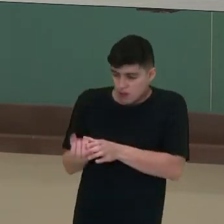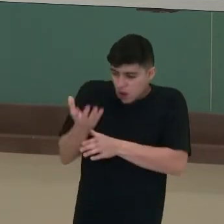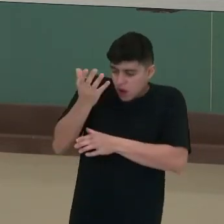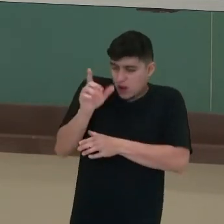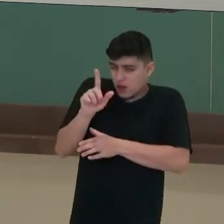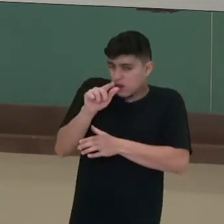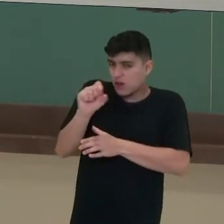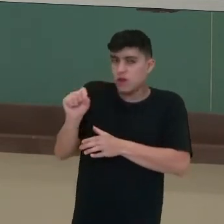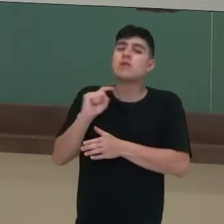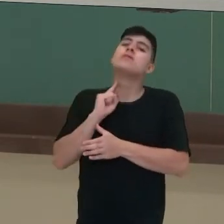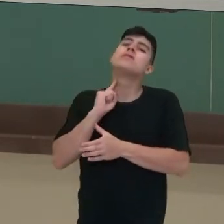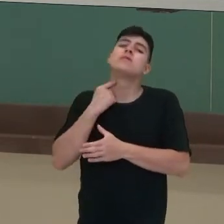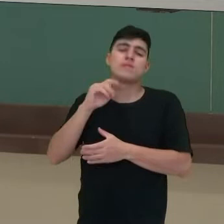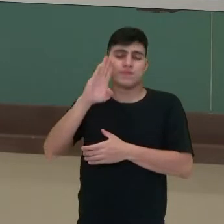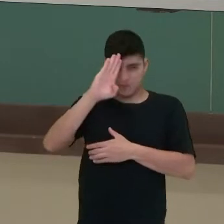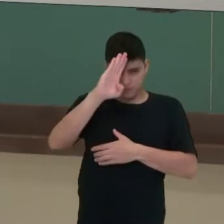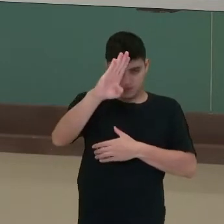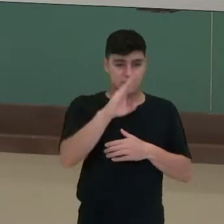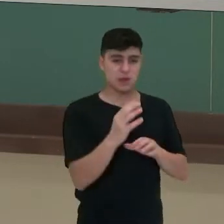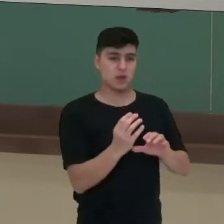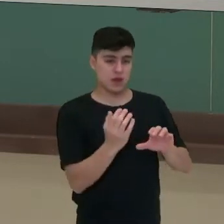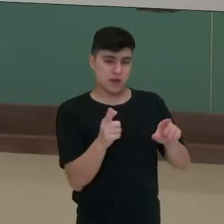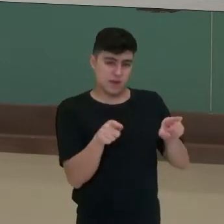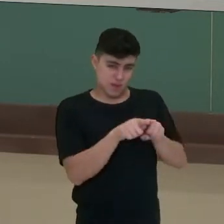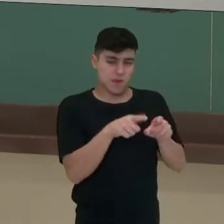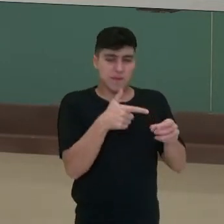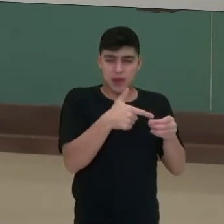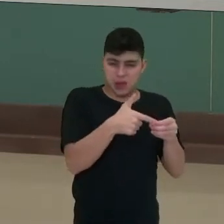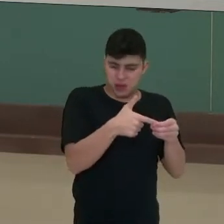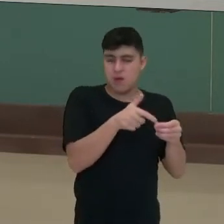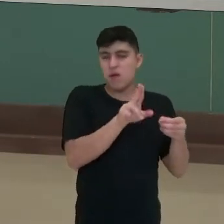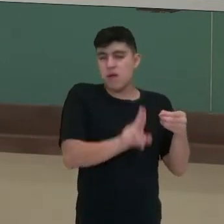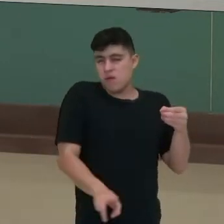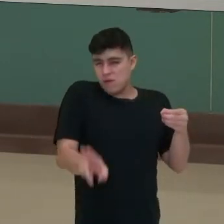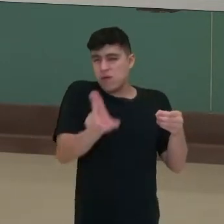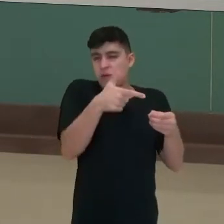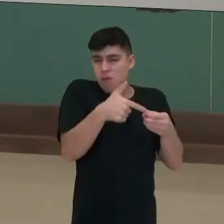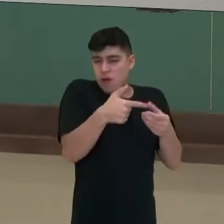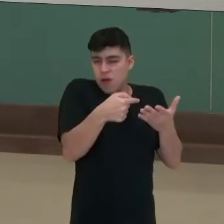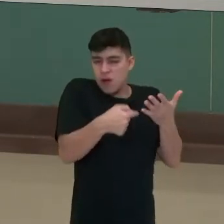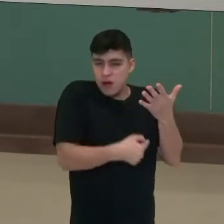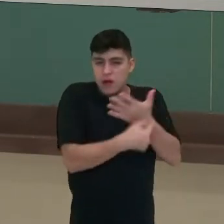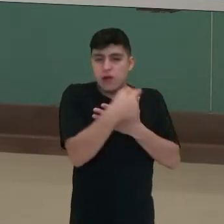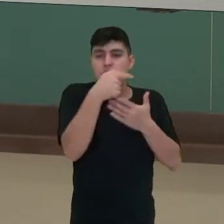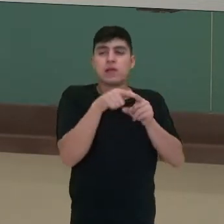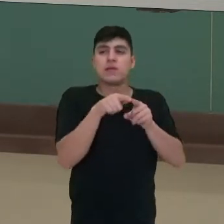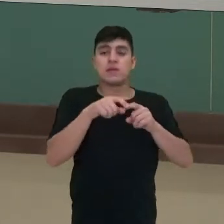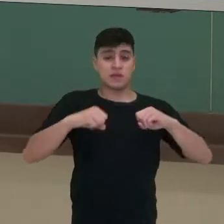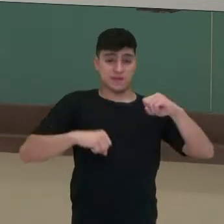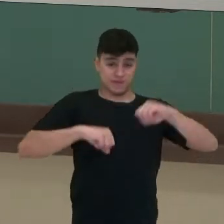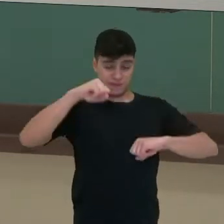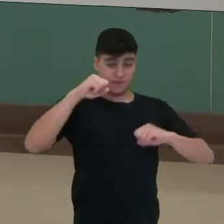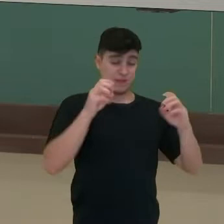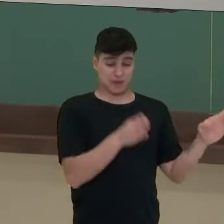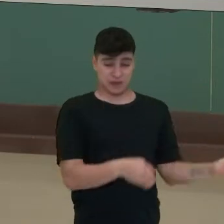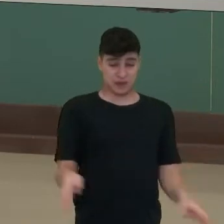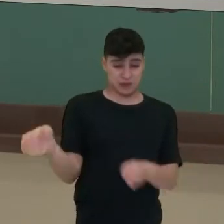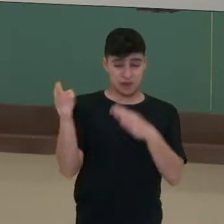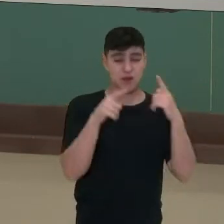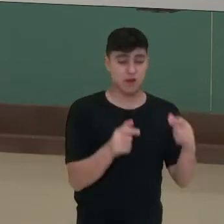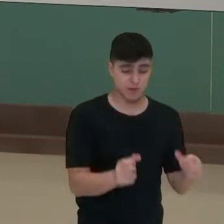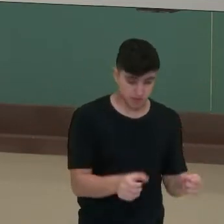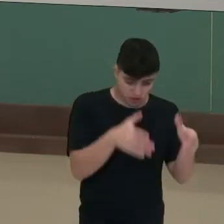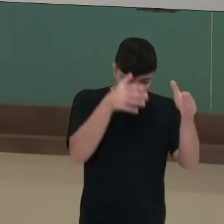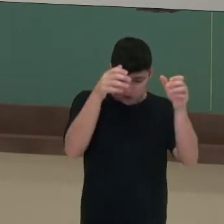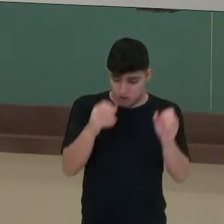principalmente pela queima de combustíveis fósseis e atividades industriais. Então, partir da indústria, nós